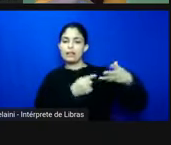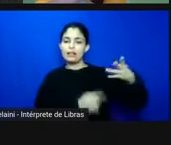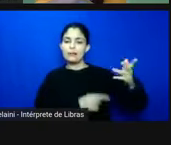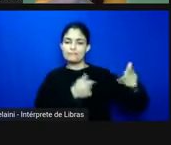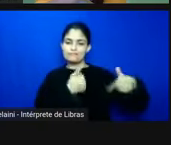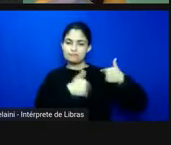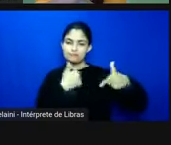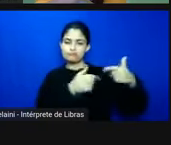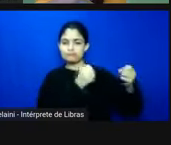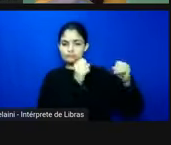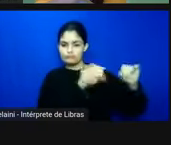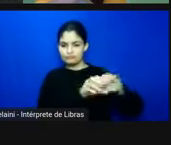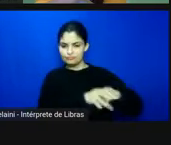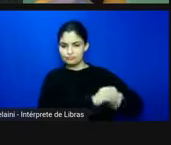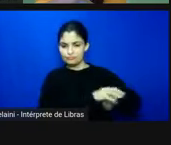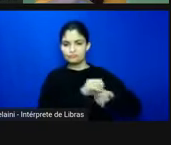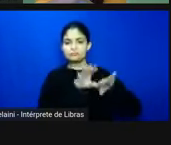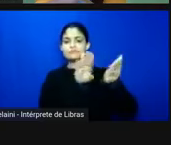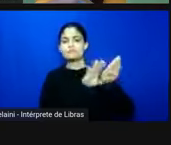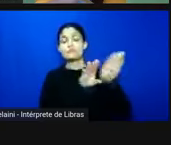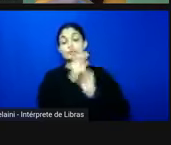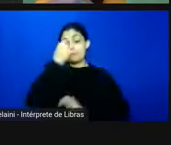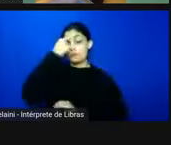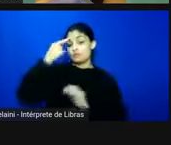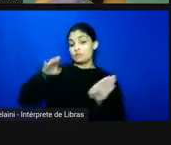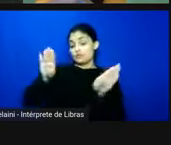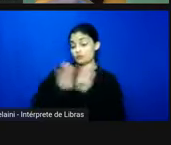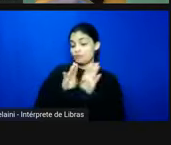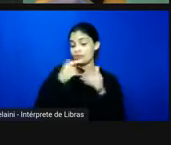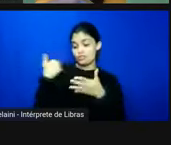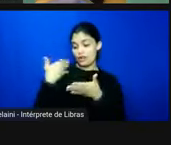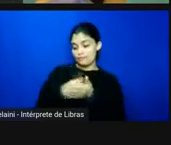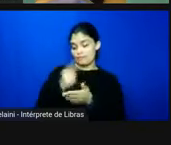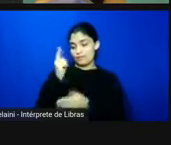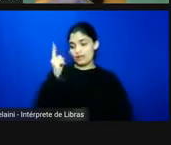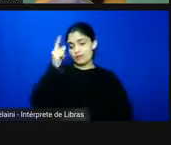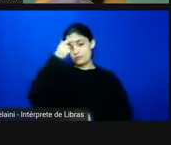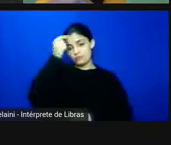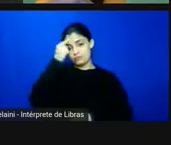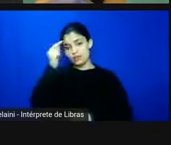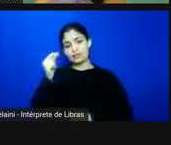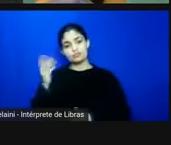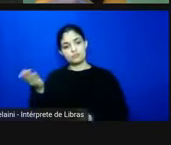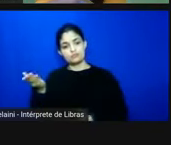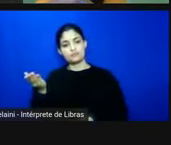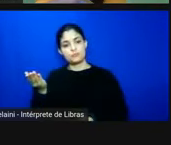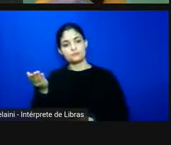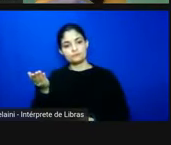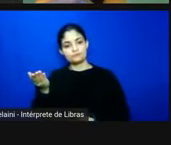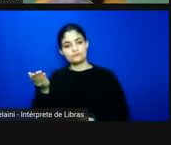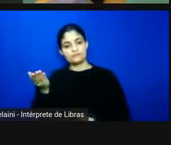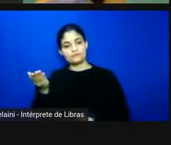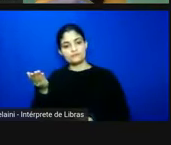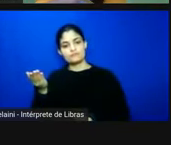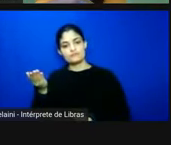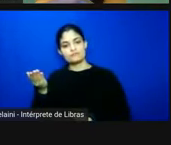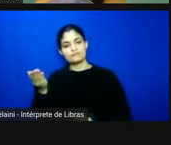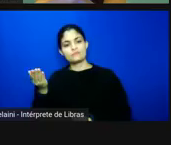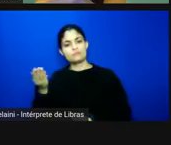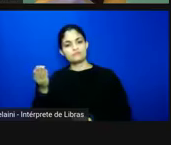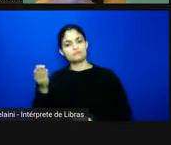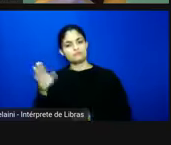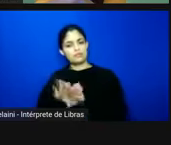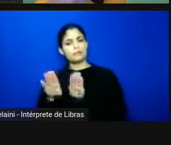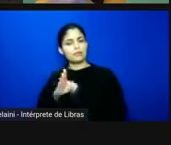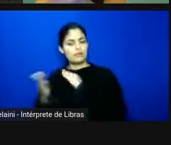e pensar isso desde a graduação pra quem tá aqui ó no outro lado da trincheira eu posso avisar ajuda um monte tá gente que